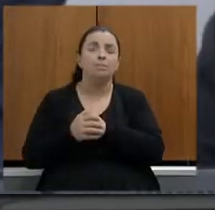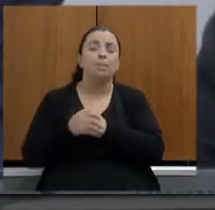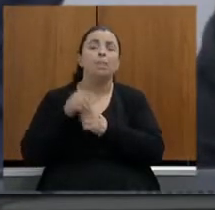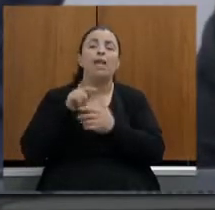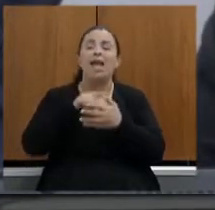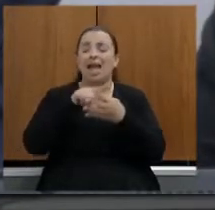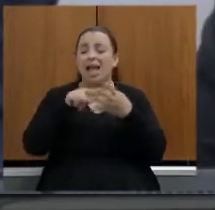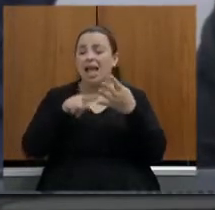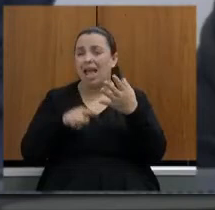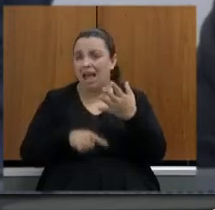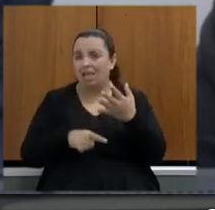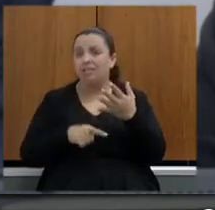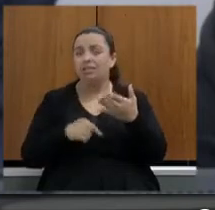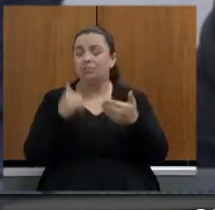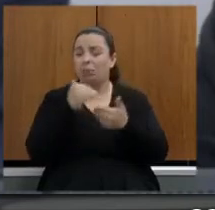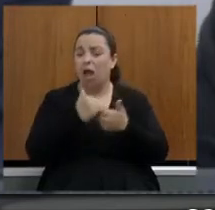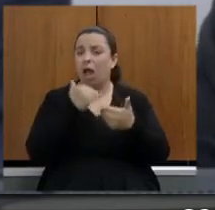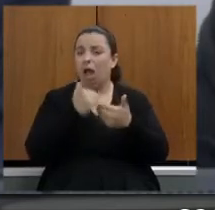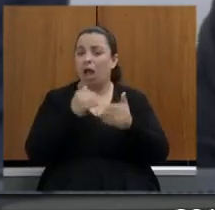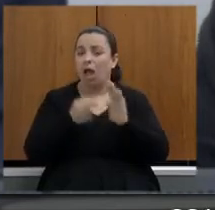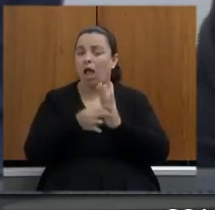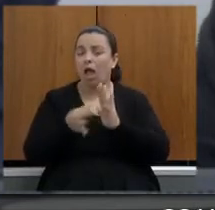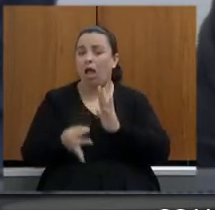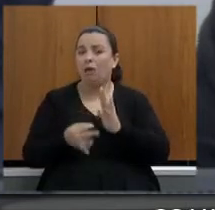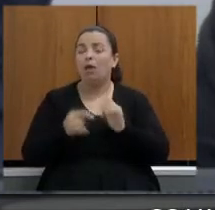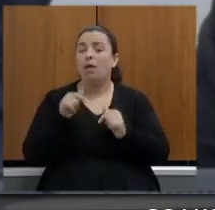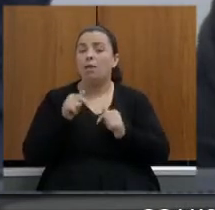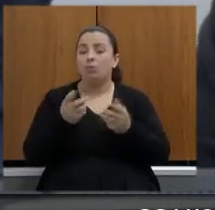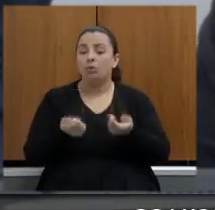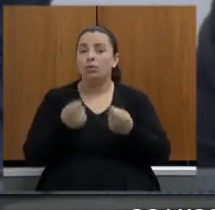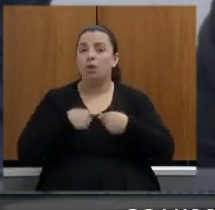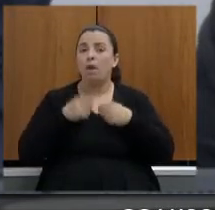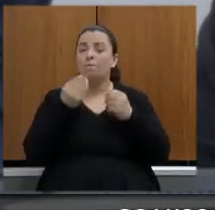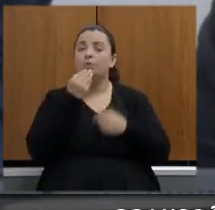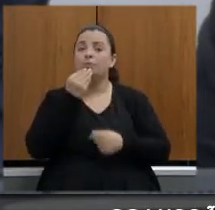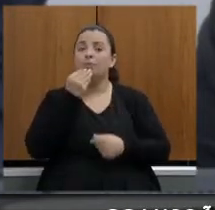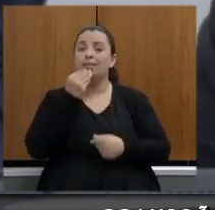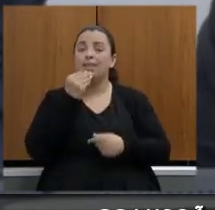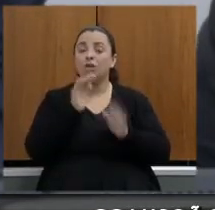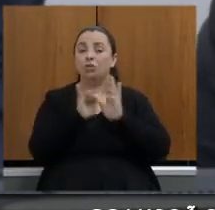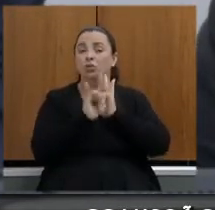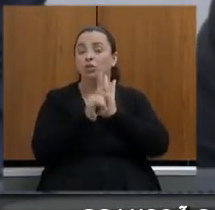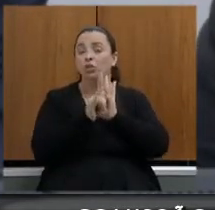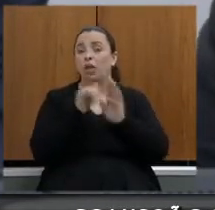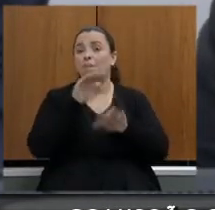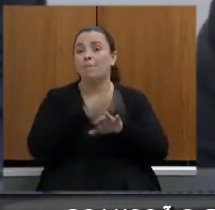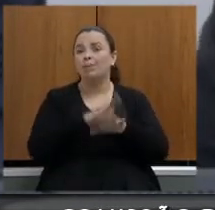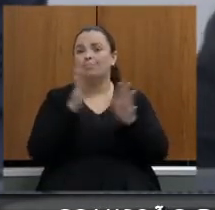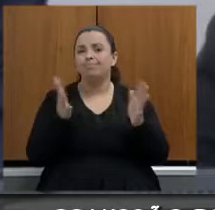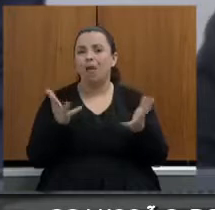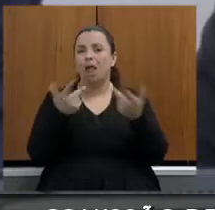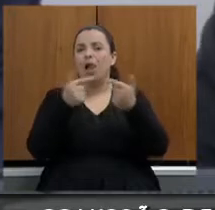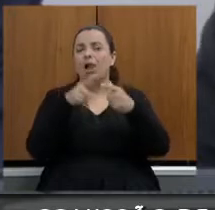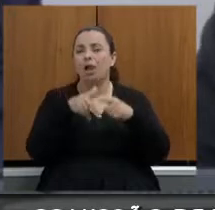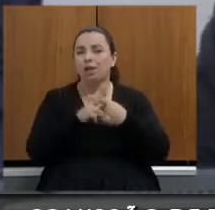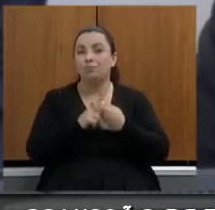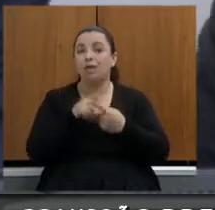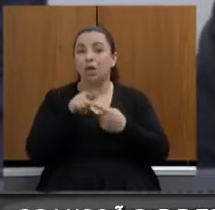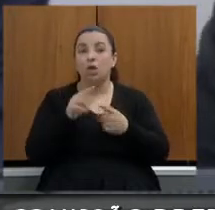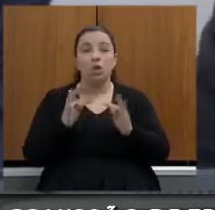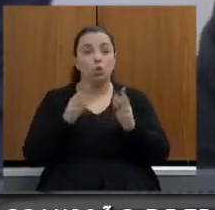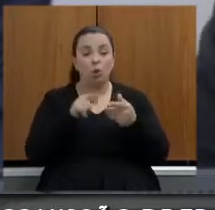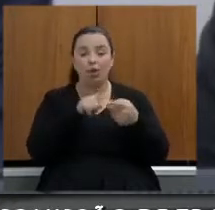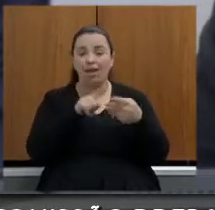recomendações permitiram que nós aperfeiçoássemos o edital elas foram todas acatadas naturalmente a aprovação